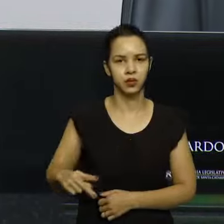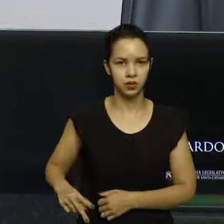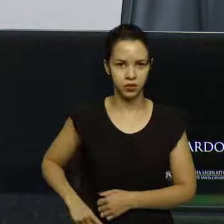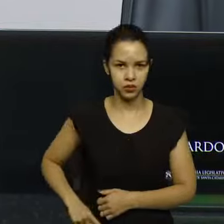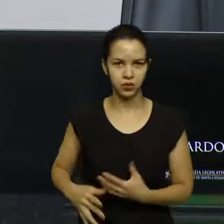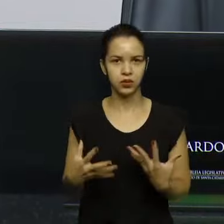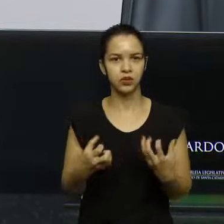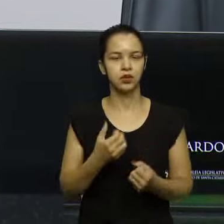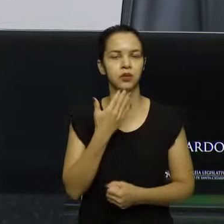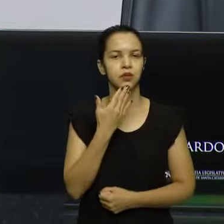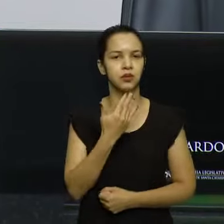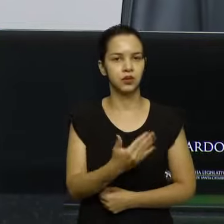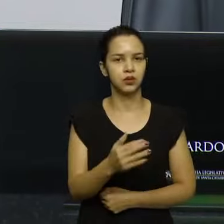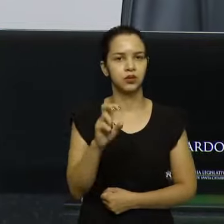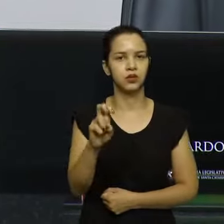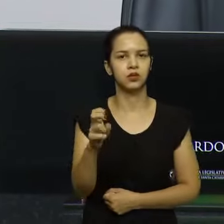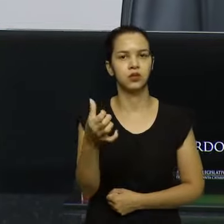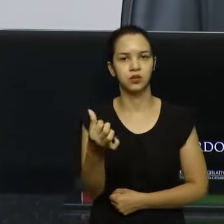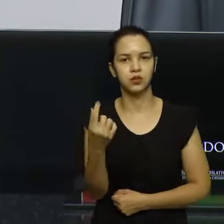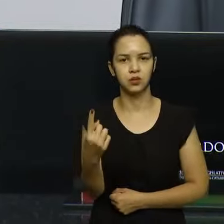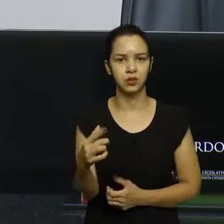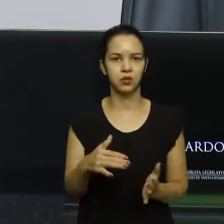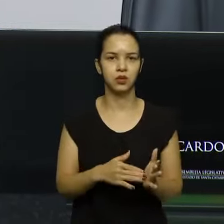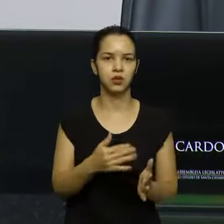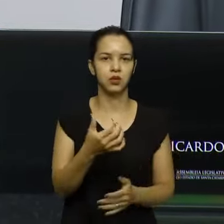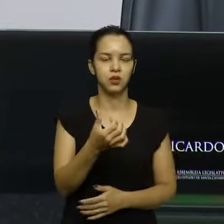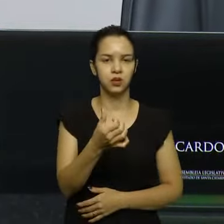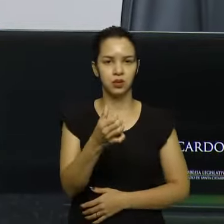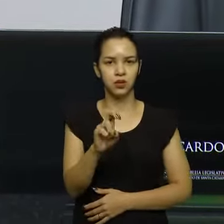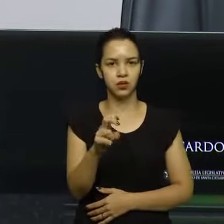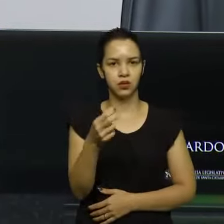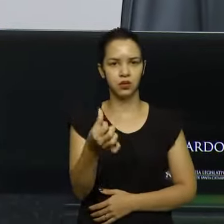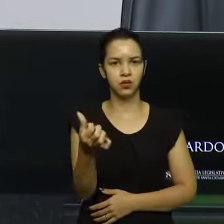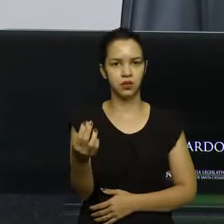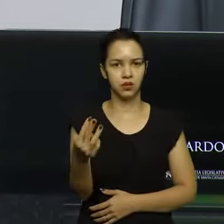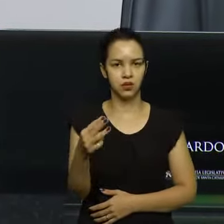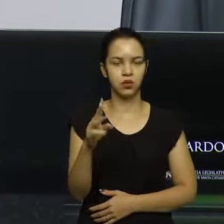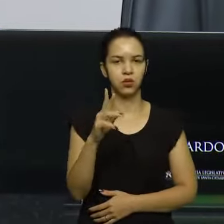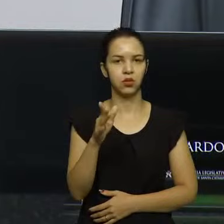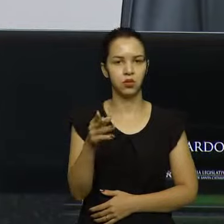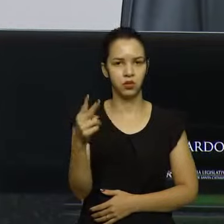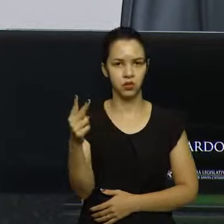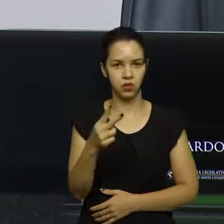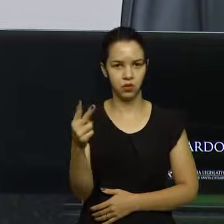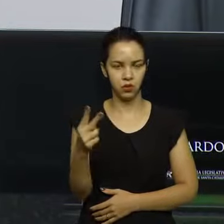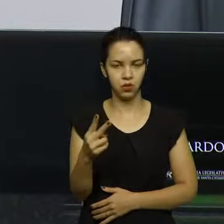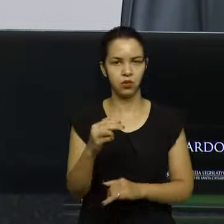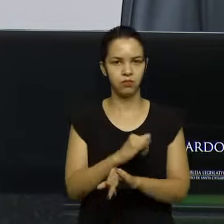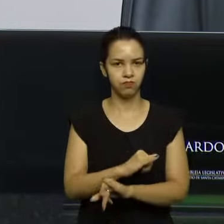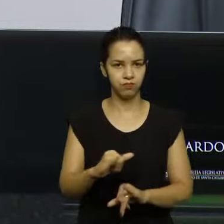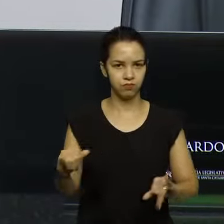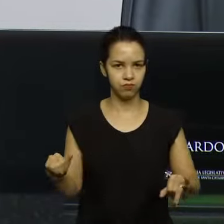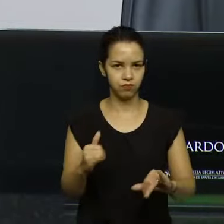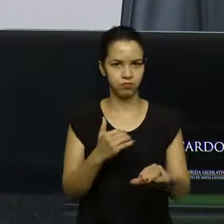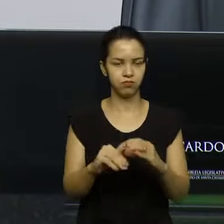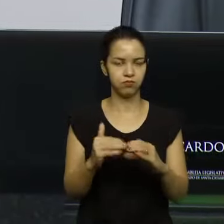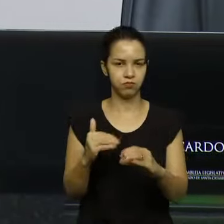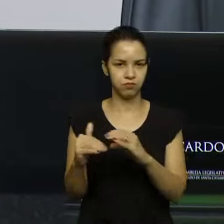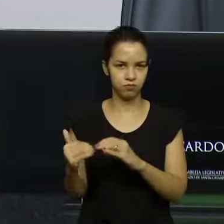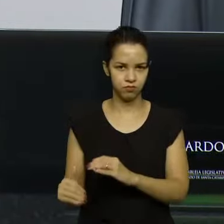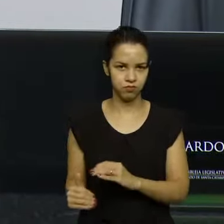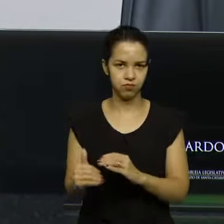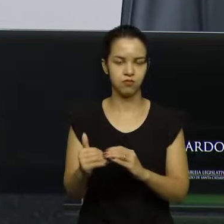561 a 583, 2022. E comunicou que encaminhará aos destinatários as indicações nº